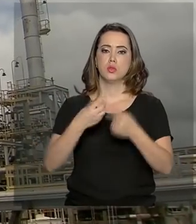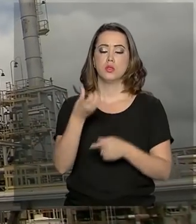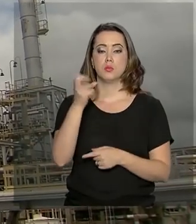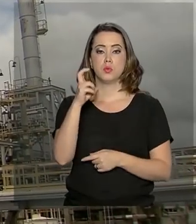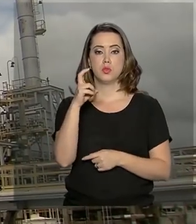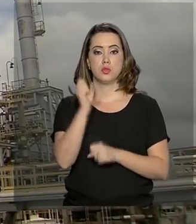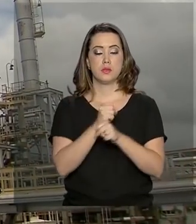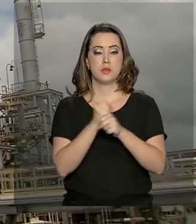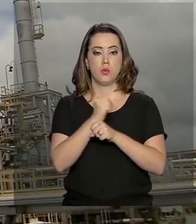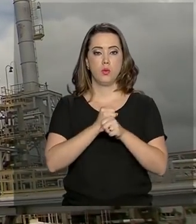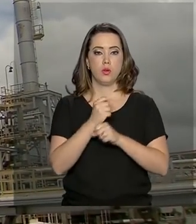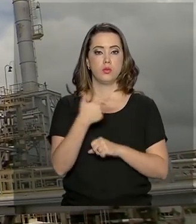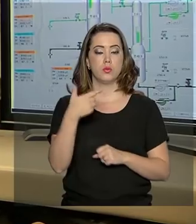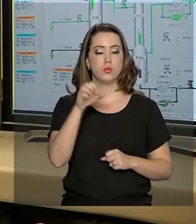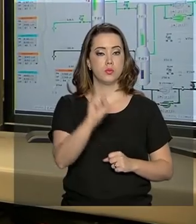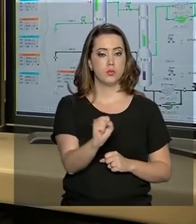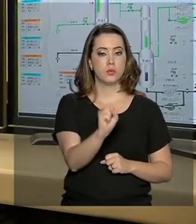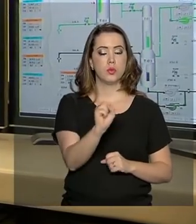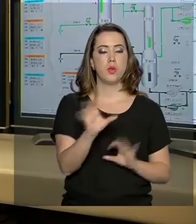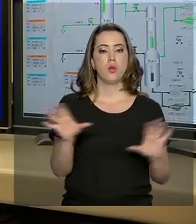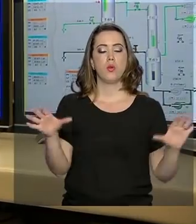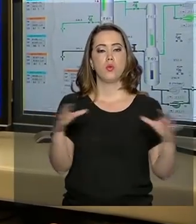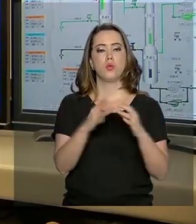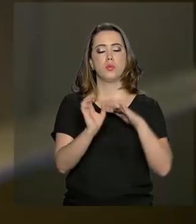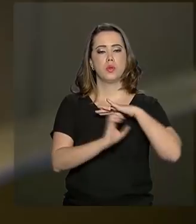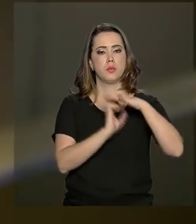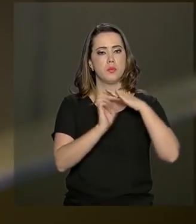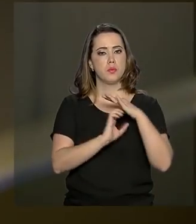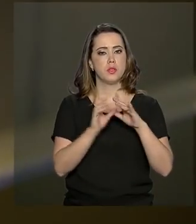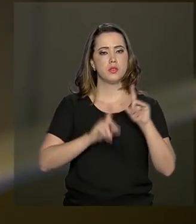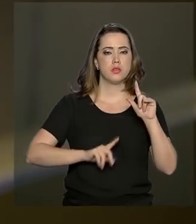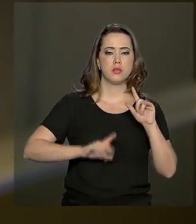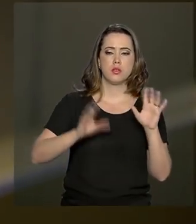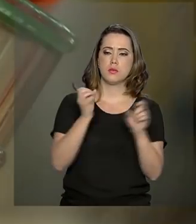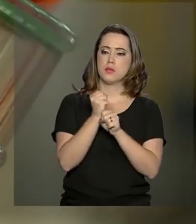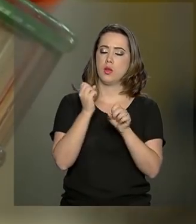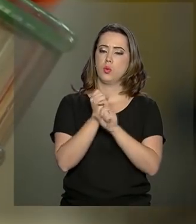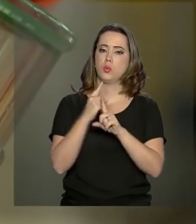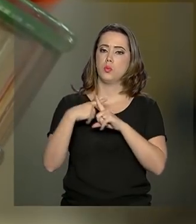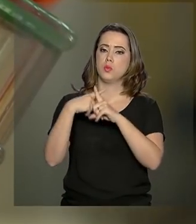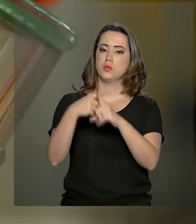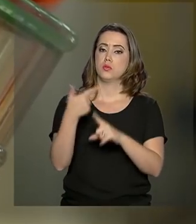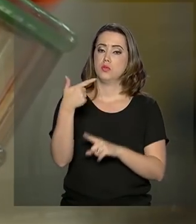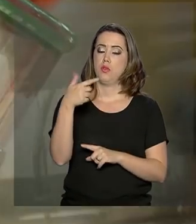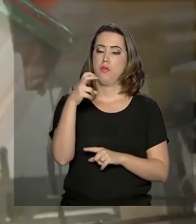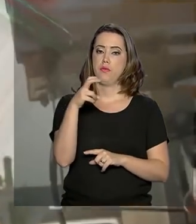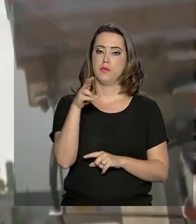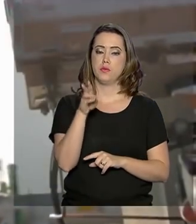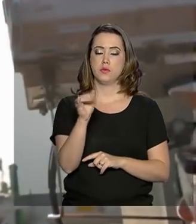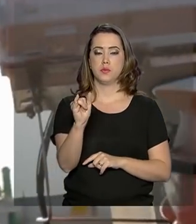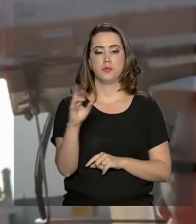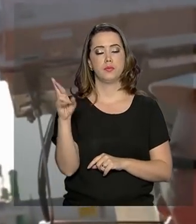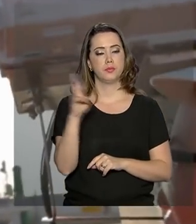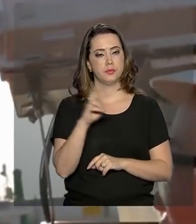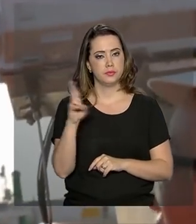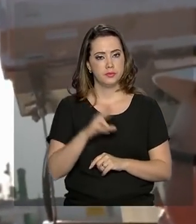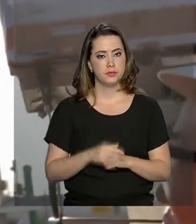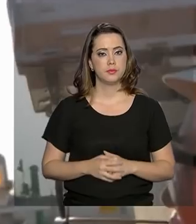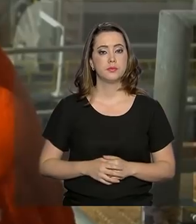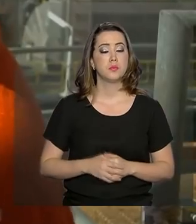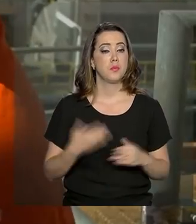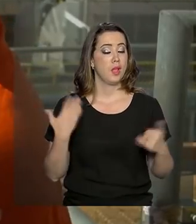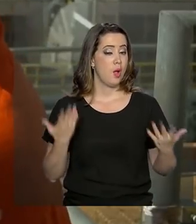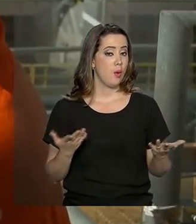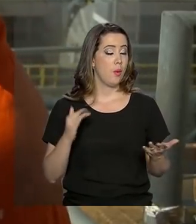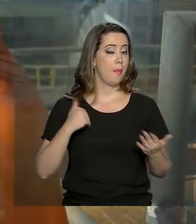cinco anos. Em 2018, a companhia registrou um saldo positivo de 25 bilhões e 800 milhões de